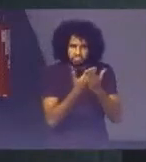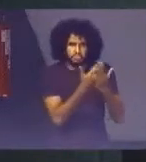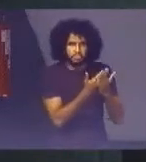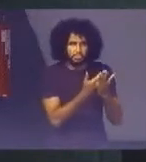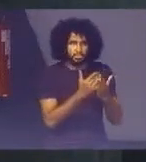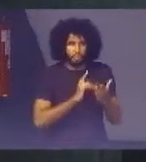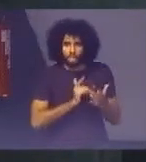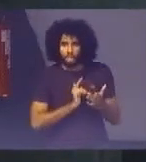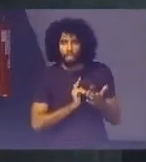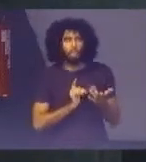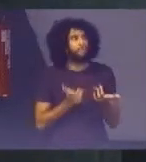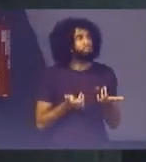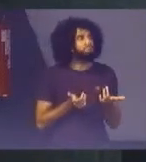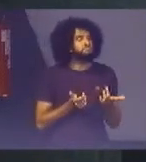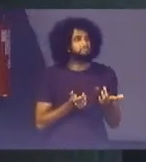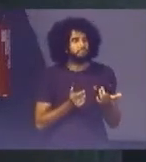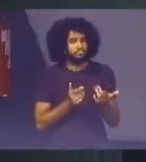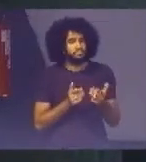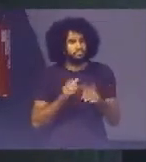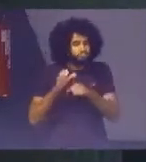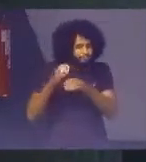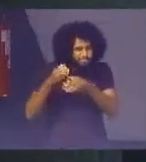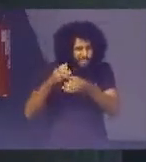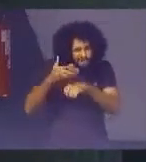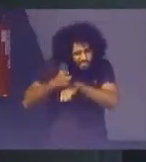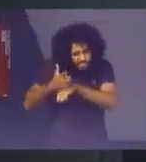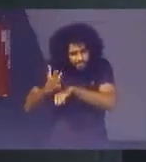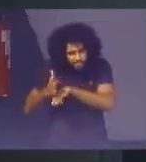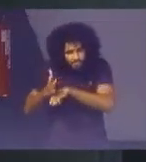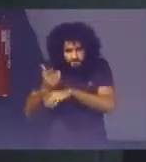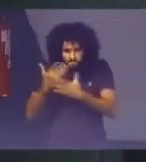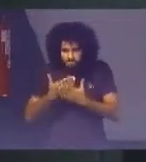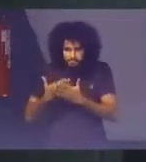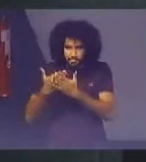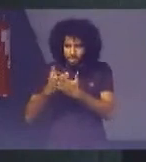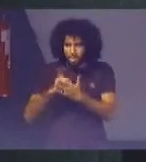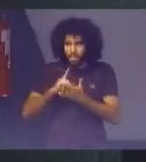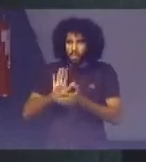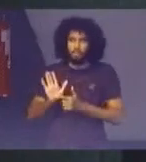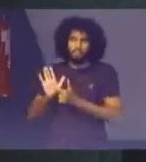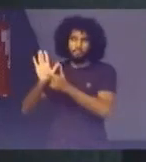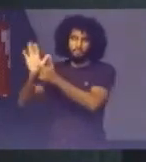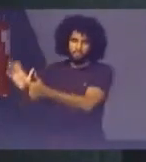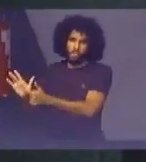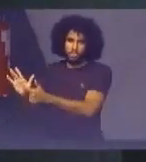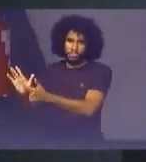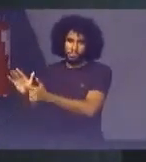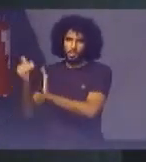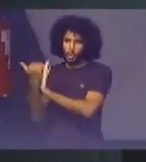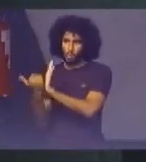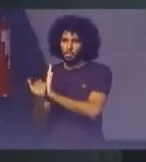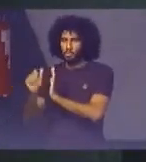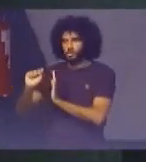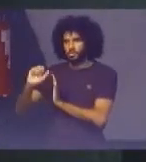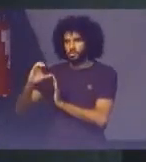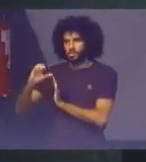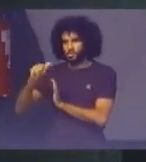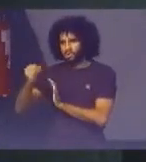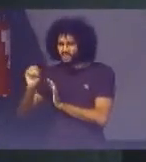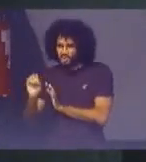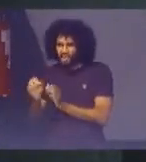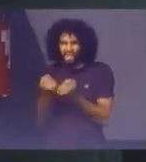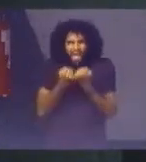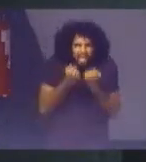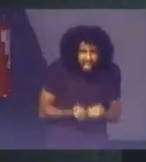um laboratório De inovação Conversa com os atores E apresenta Um plano de ação Concreto Nós vamos fazer Isso em um ano Pesa muito Para os